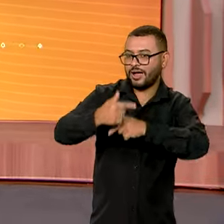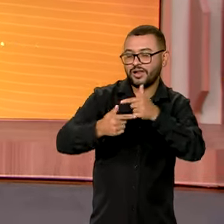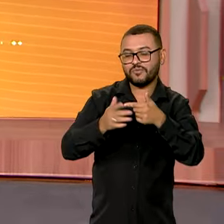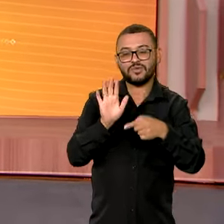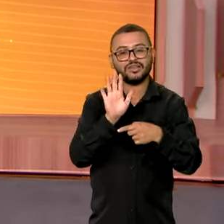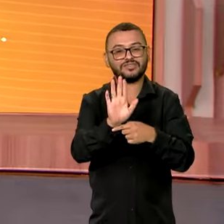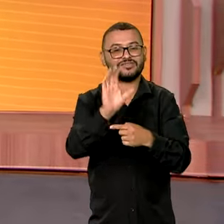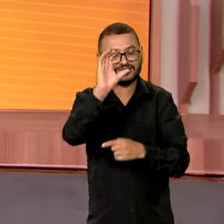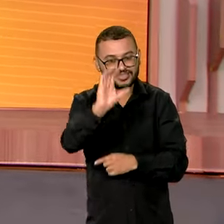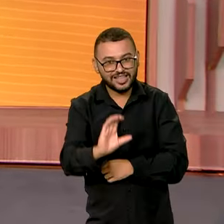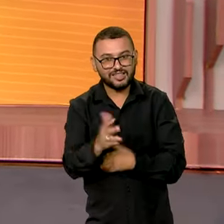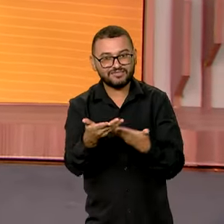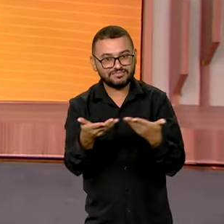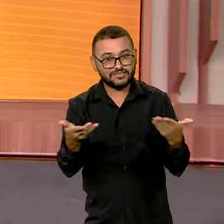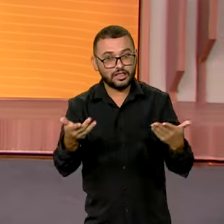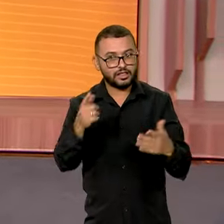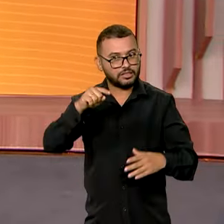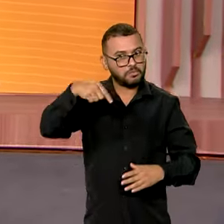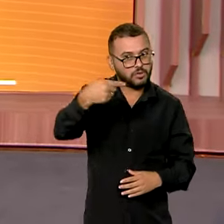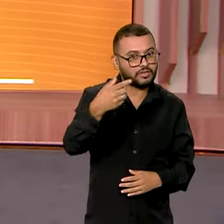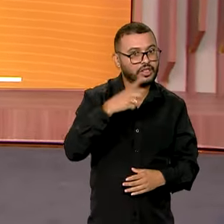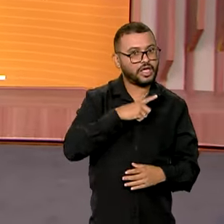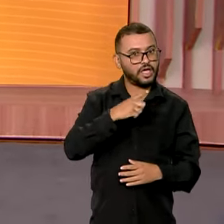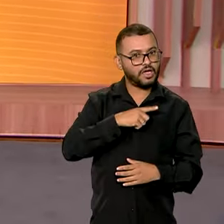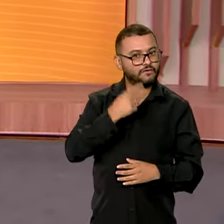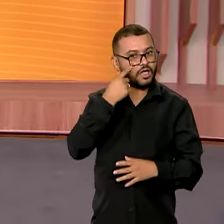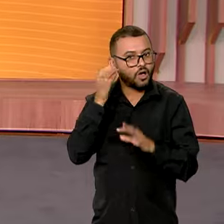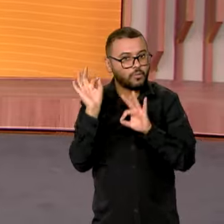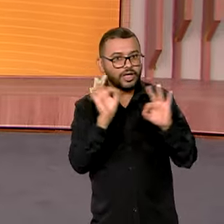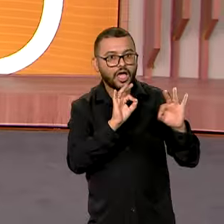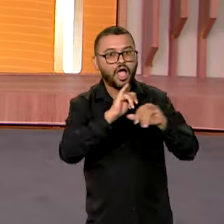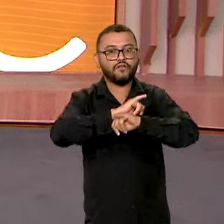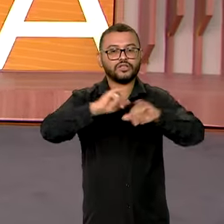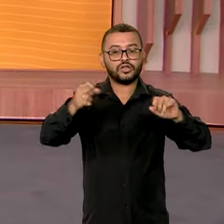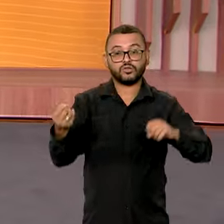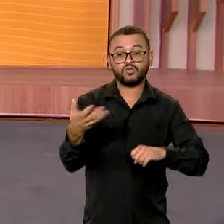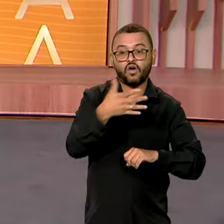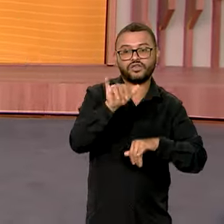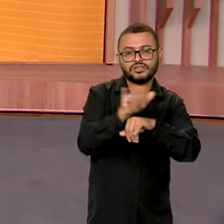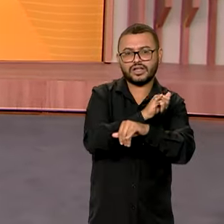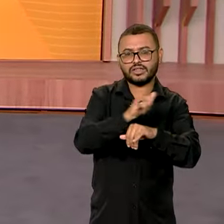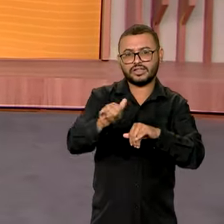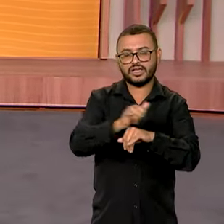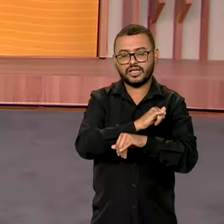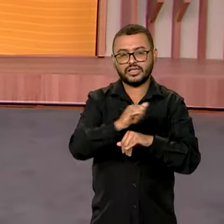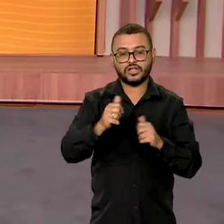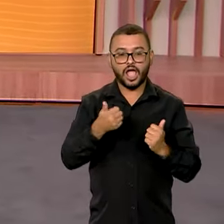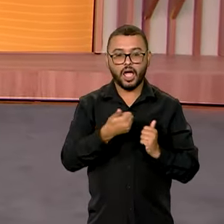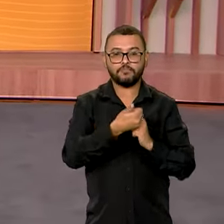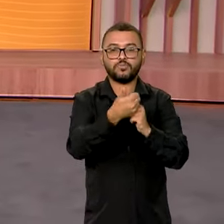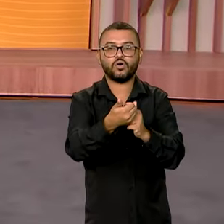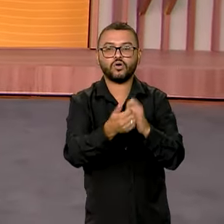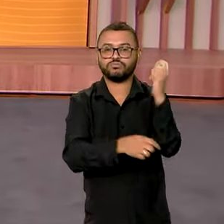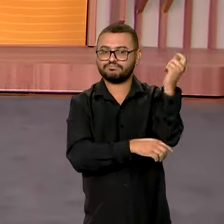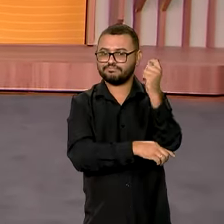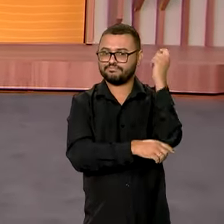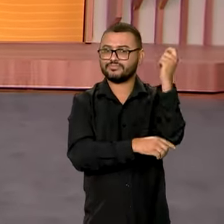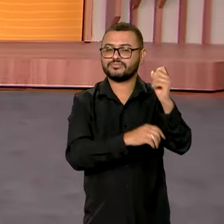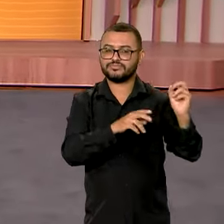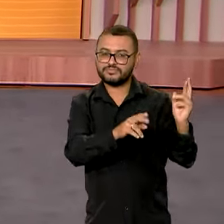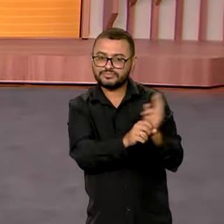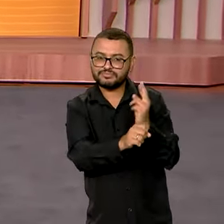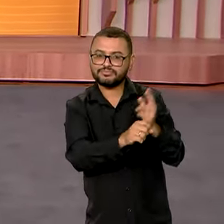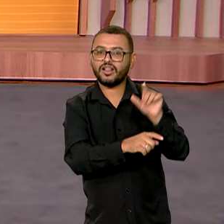para você, cidadão. Daqui a pouquinho, você acompanha com a gente o anúncio de novas medidas de apoio à população e à